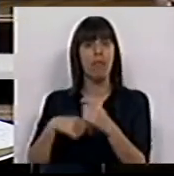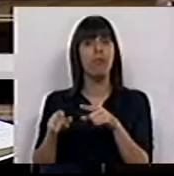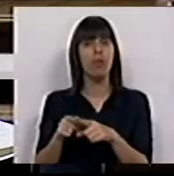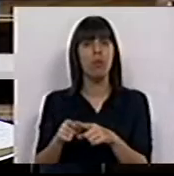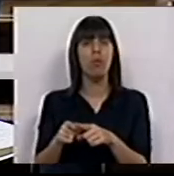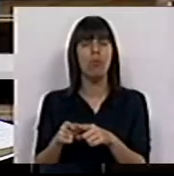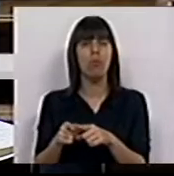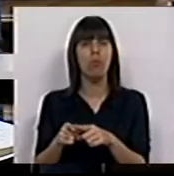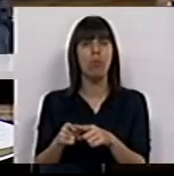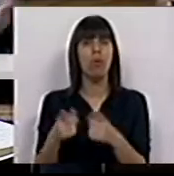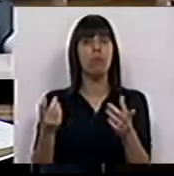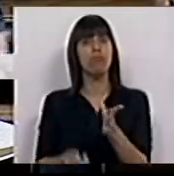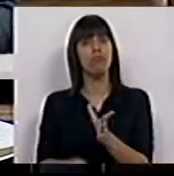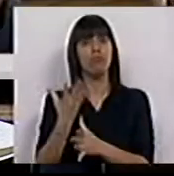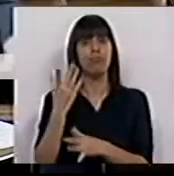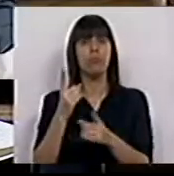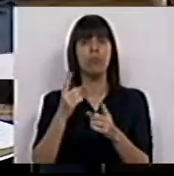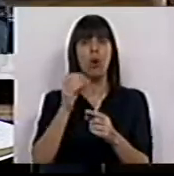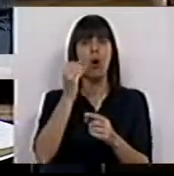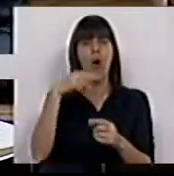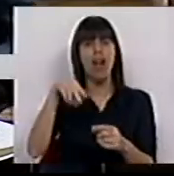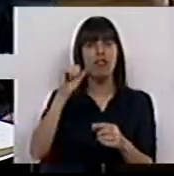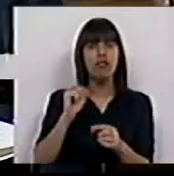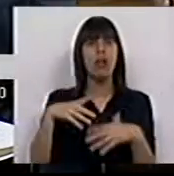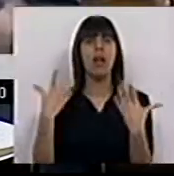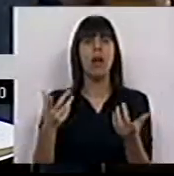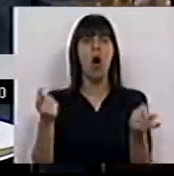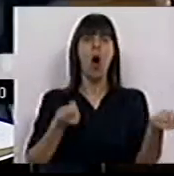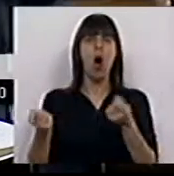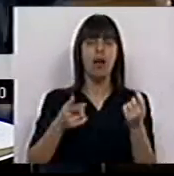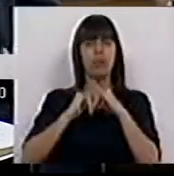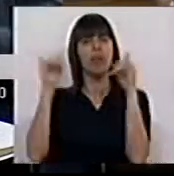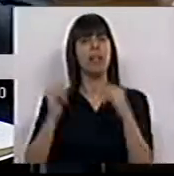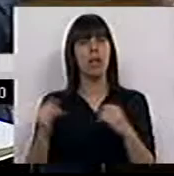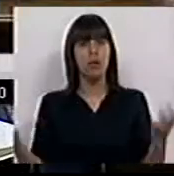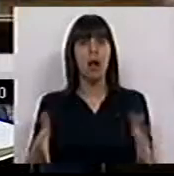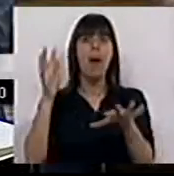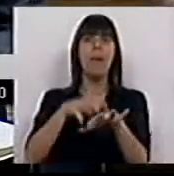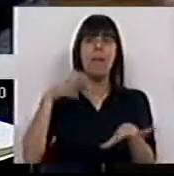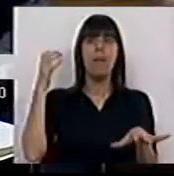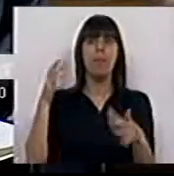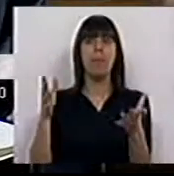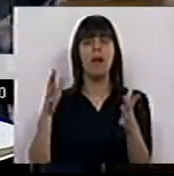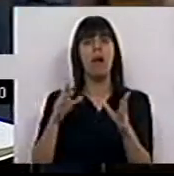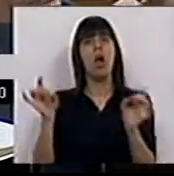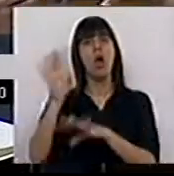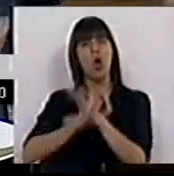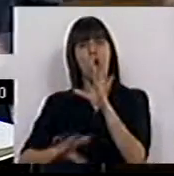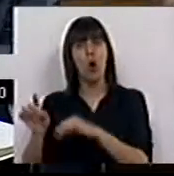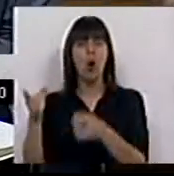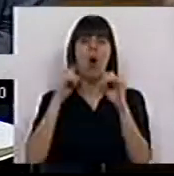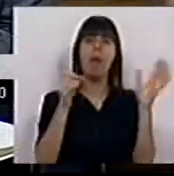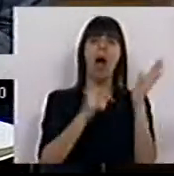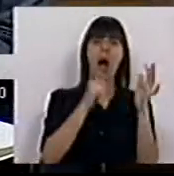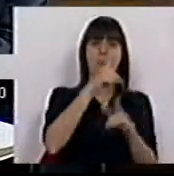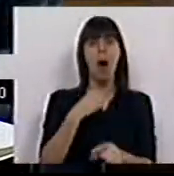foi originado por ONGs, por organizações internacionais, por parlamentares do lado europeu e do lado